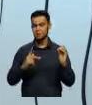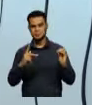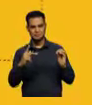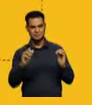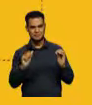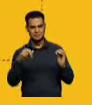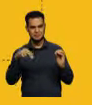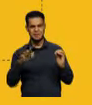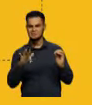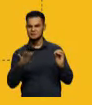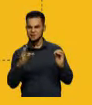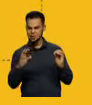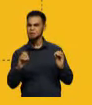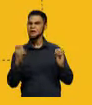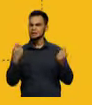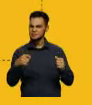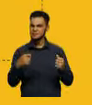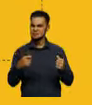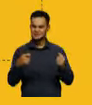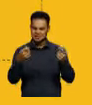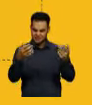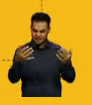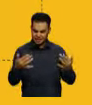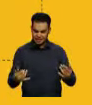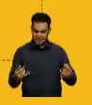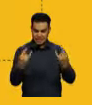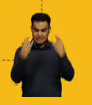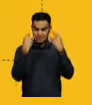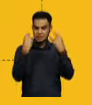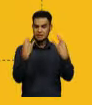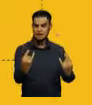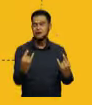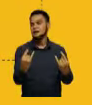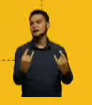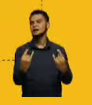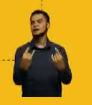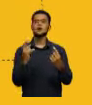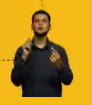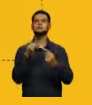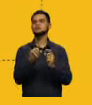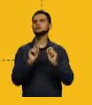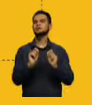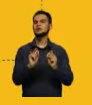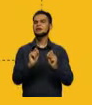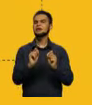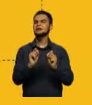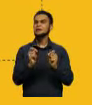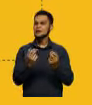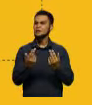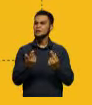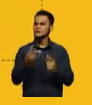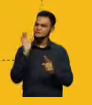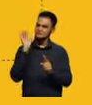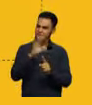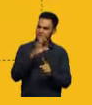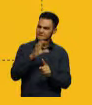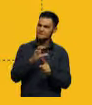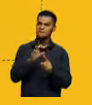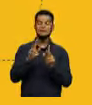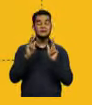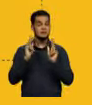argumentativa, onde é trazido a maneira de você convencer a